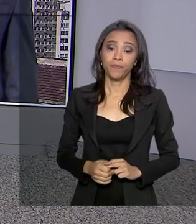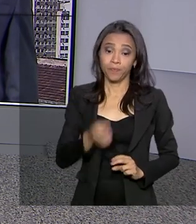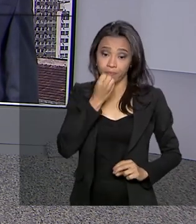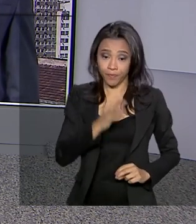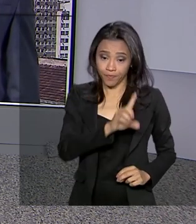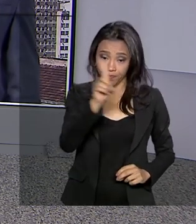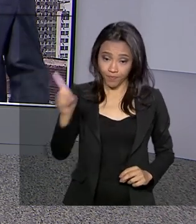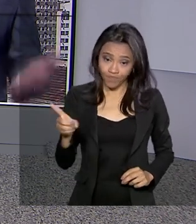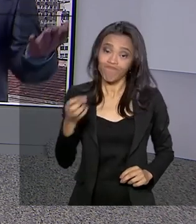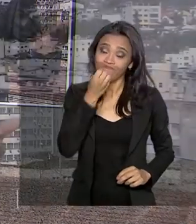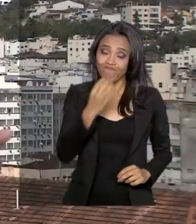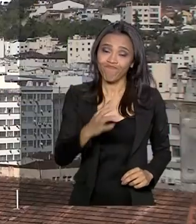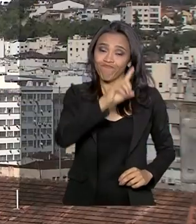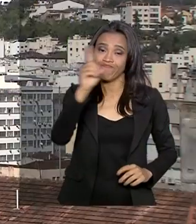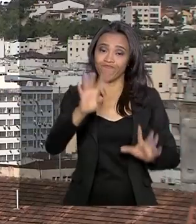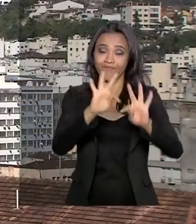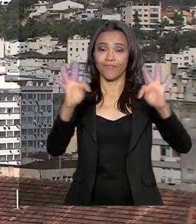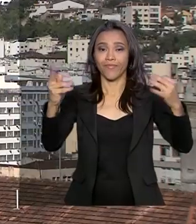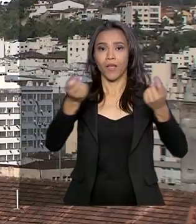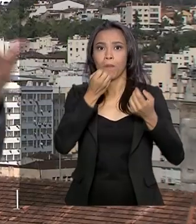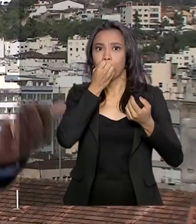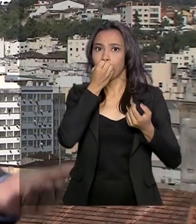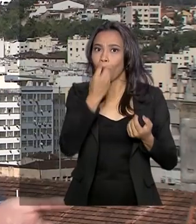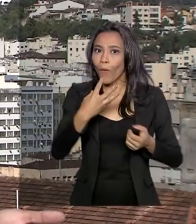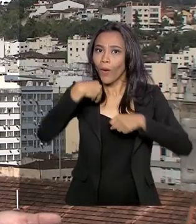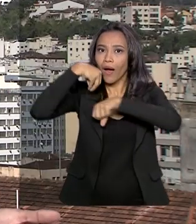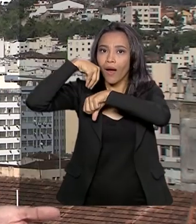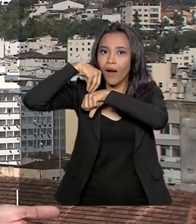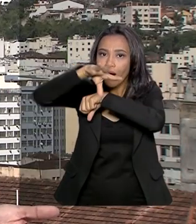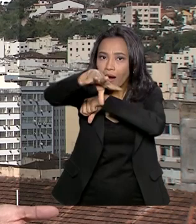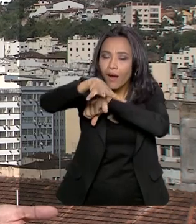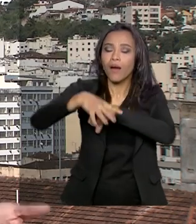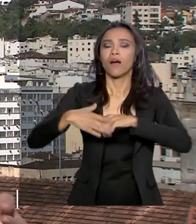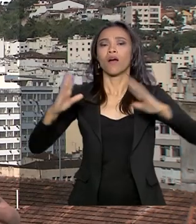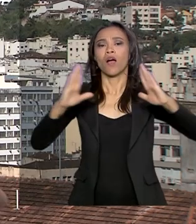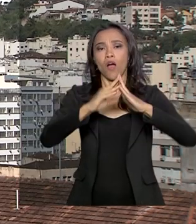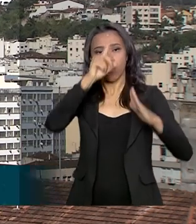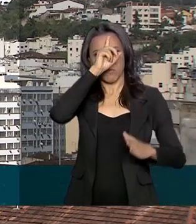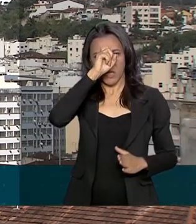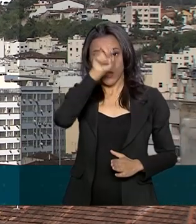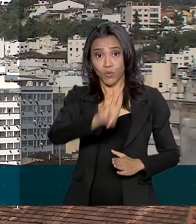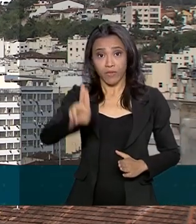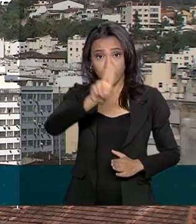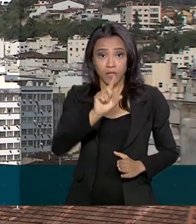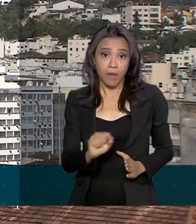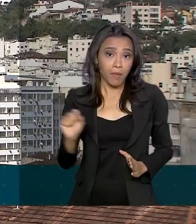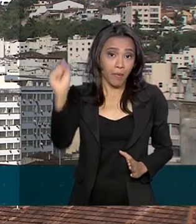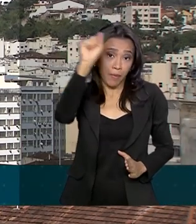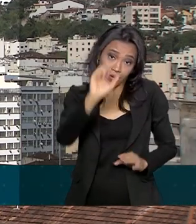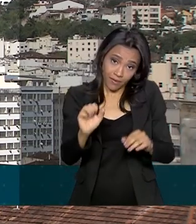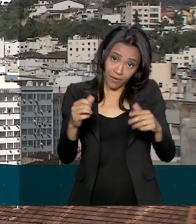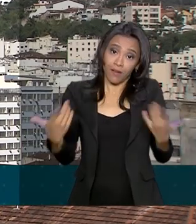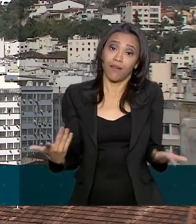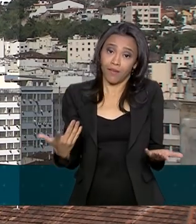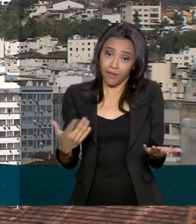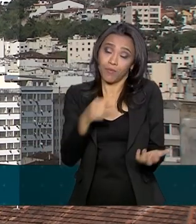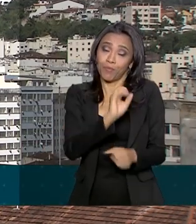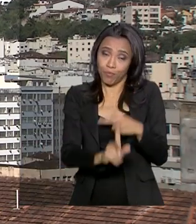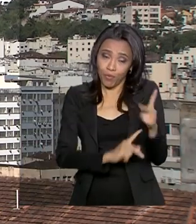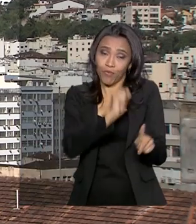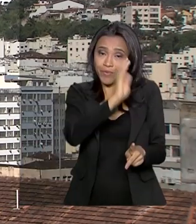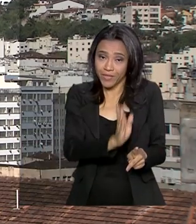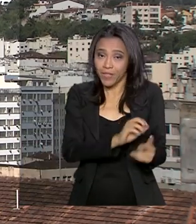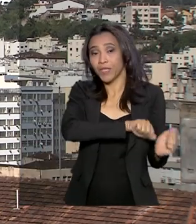Oi, Renata. Bom dia para você. Bom dia a todos. Uma boa notícia para os hospitais universitários federais e, é claro, para os brasileiros que procuram atendimento